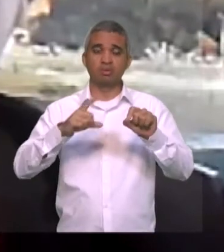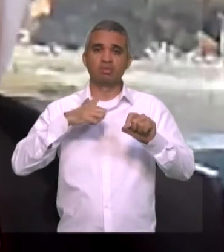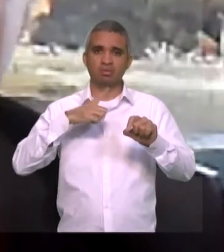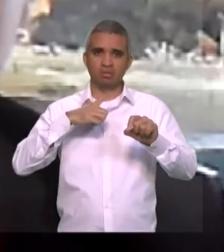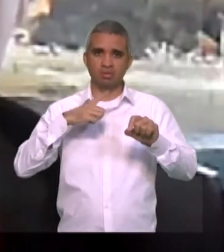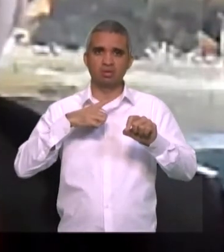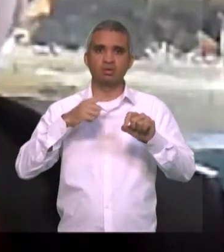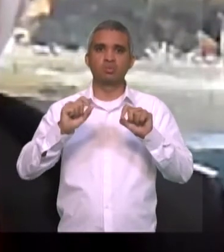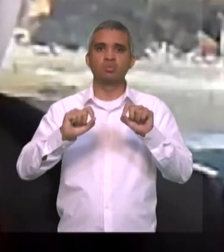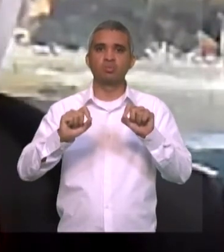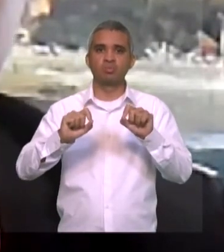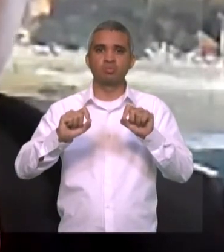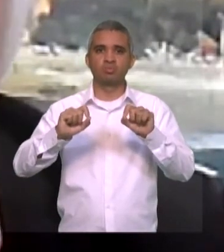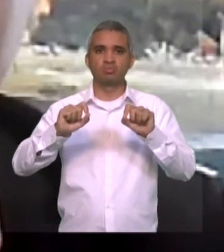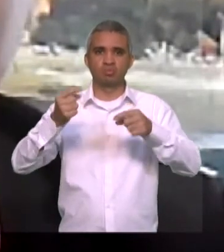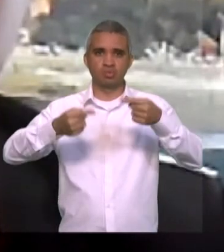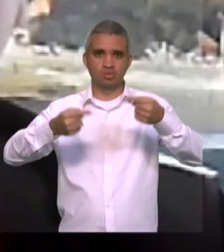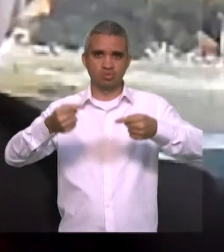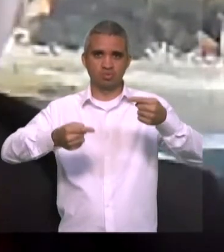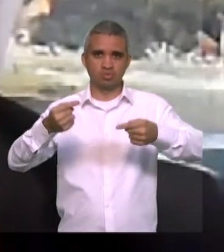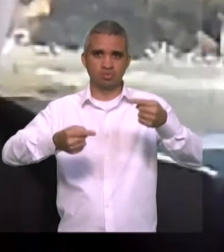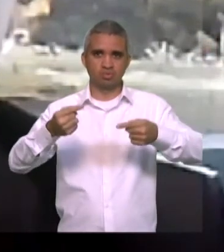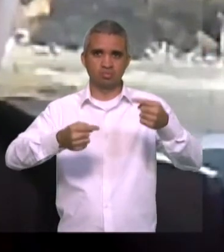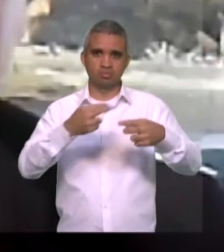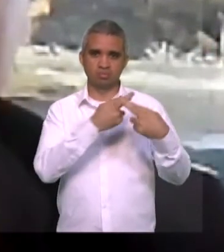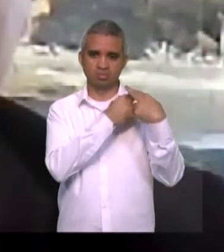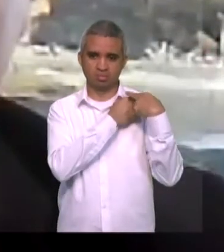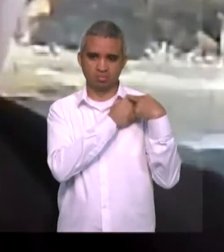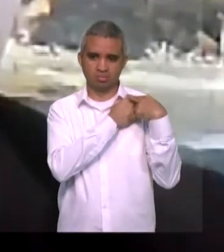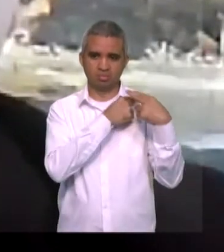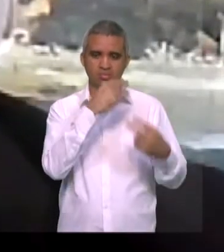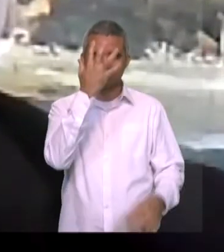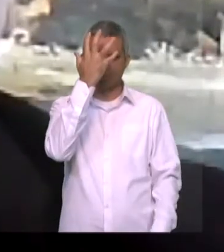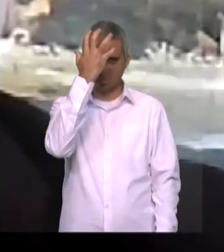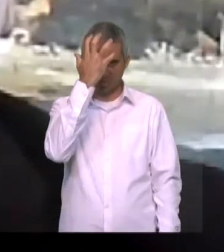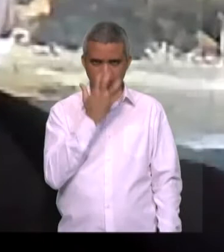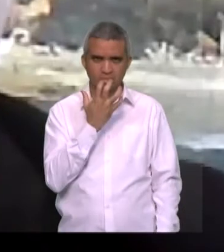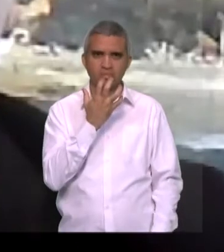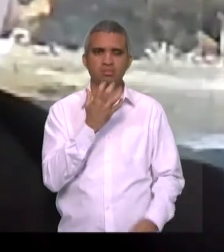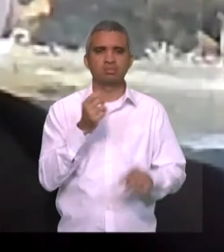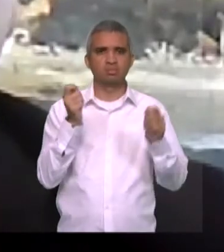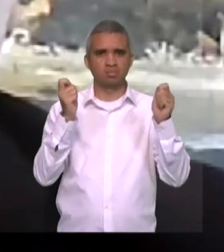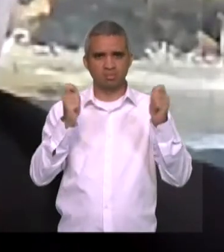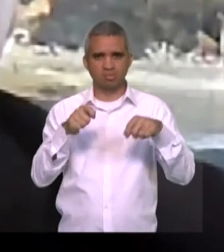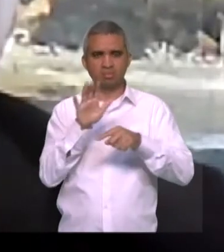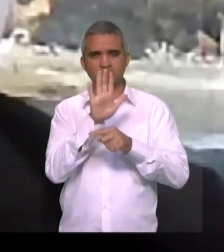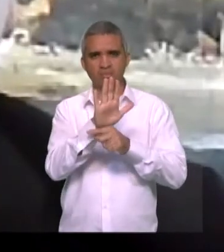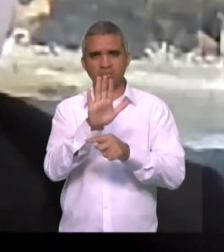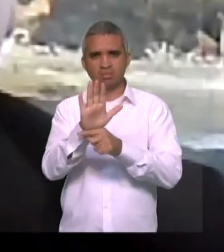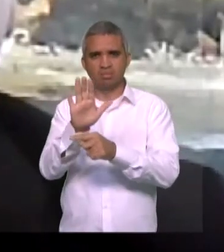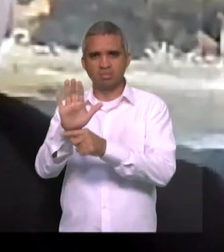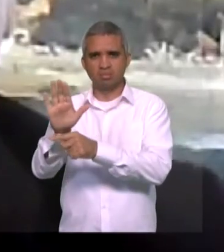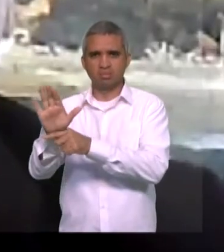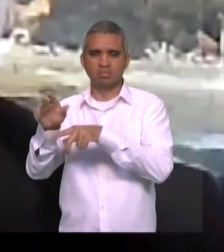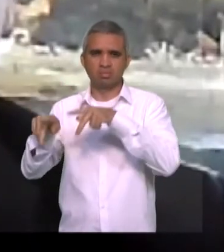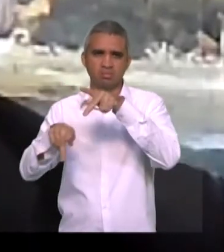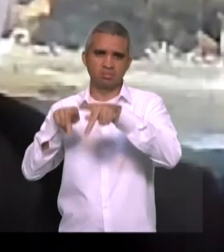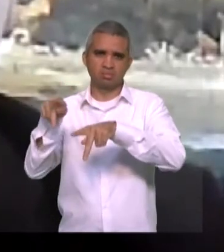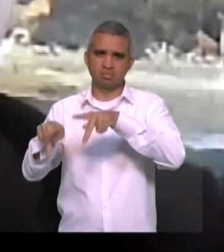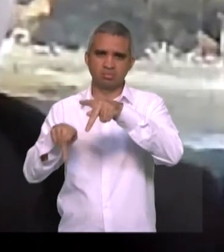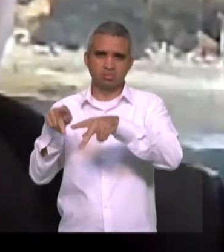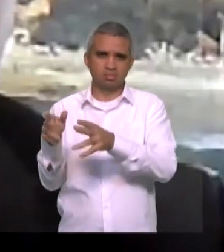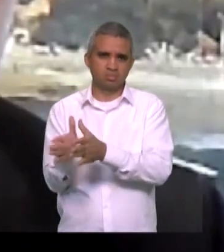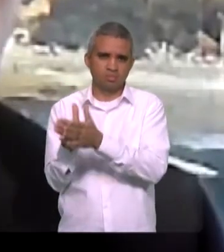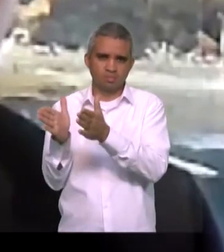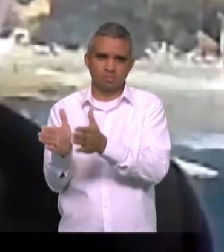de forma séria, responsável e que possa contemplar, principalmente, as populações vulneráveis da